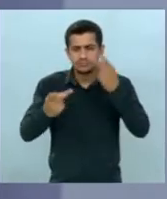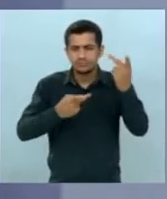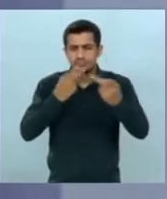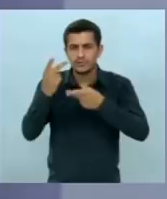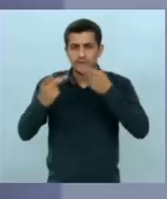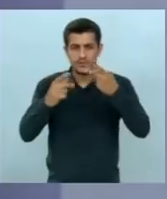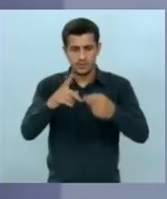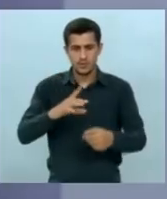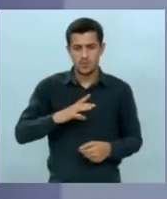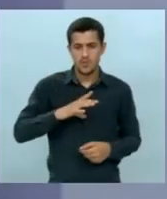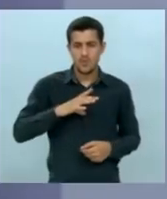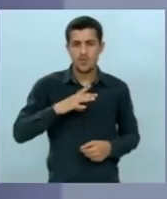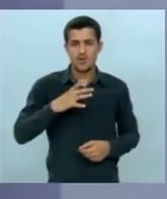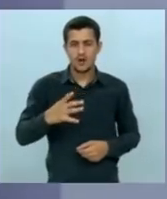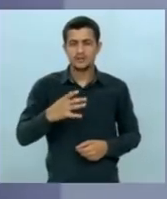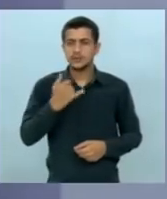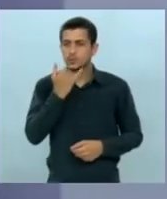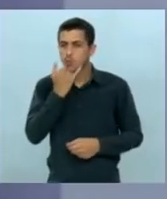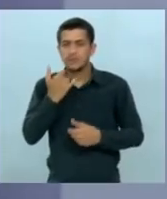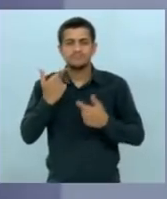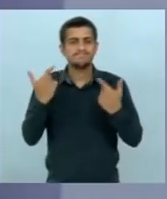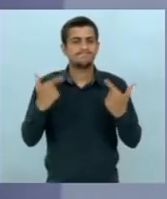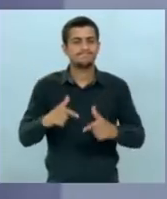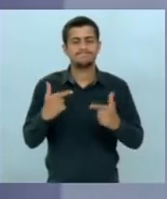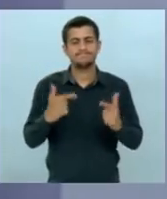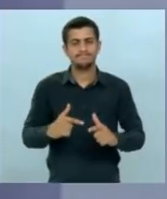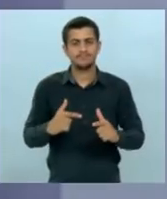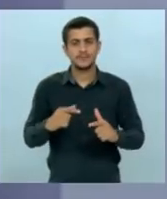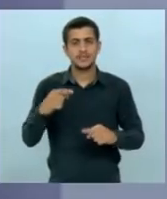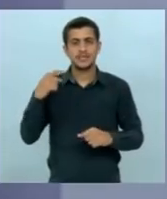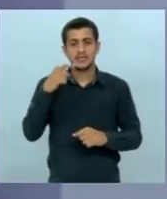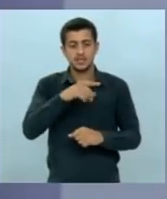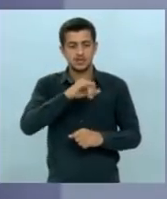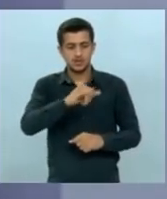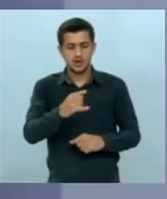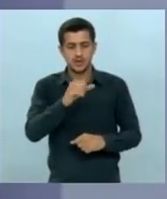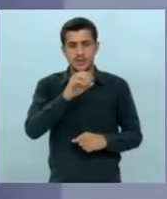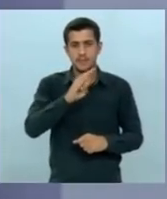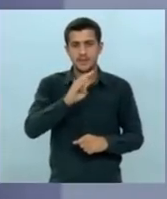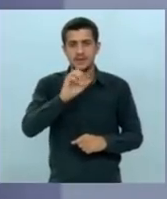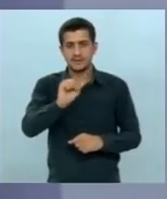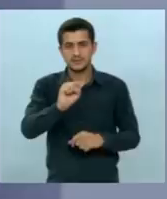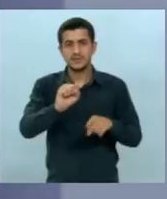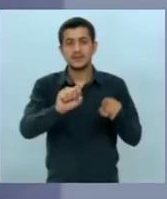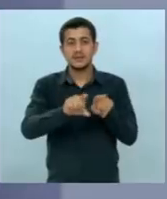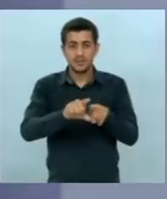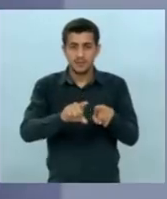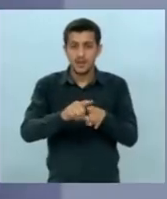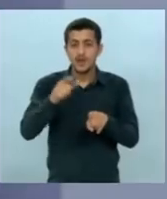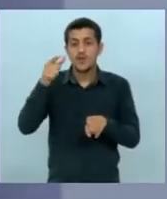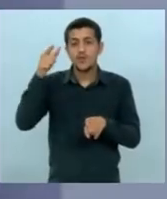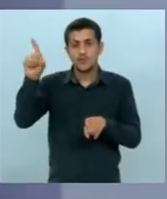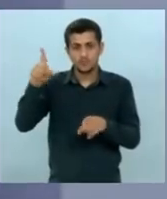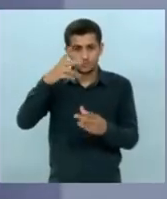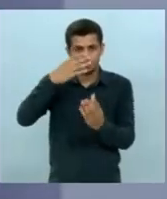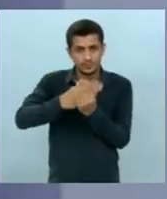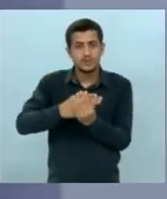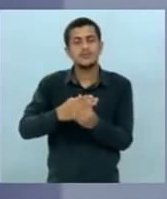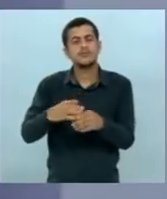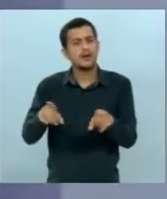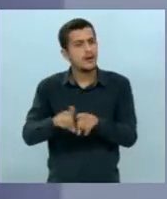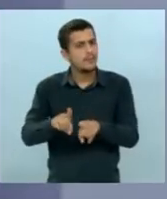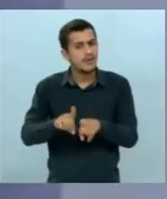não teve a coragem de se retratar esses picareta do JBS que é outro inquérito que você falou também vai ser